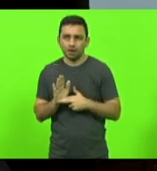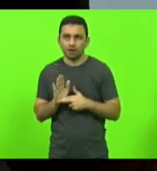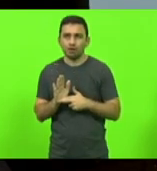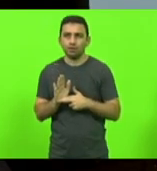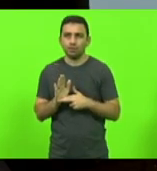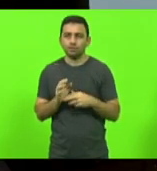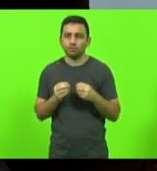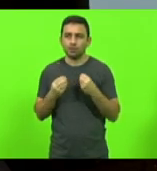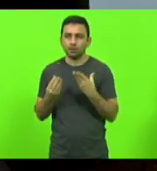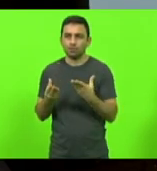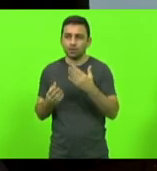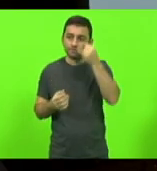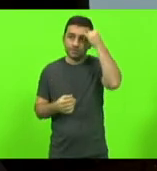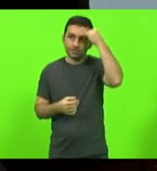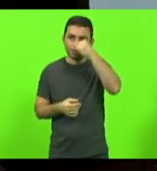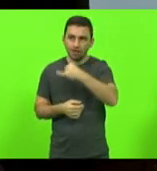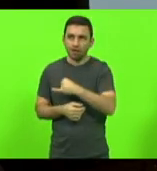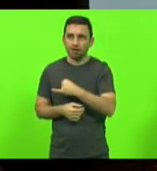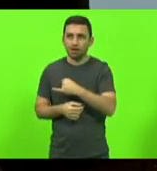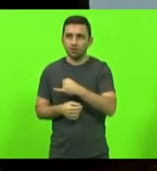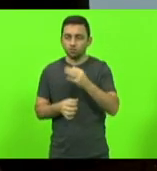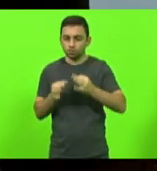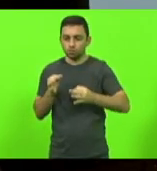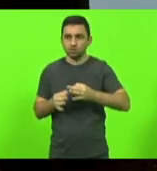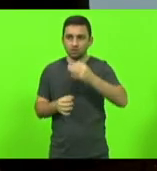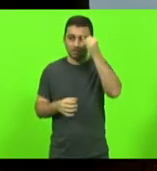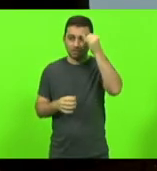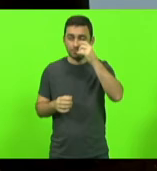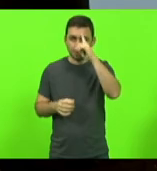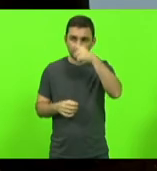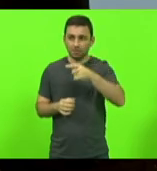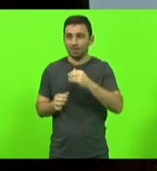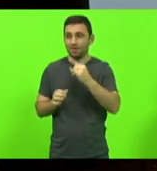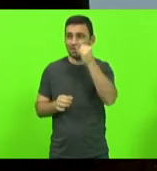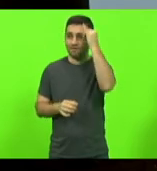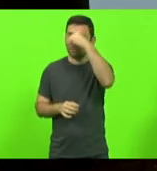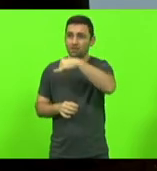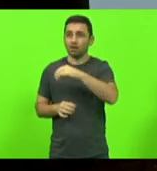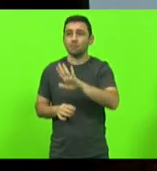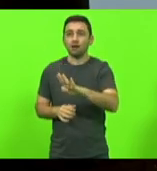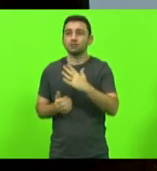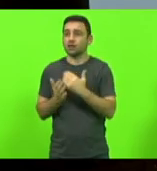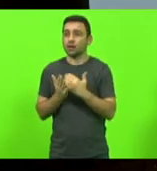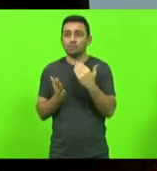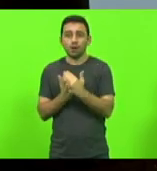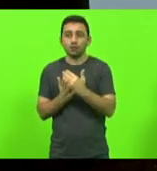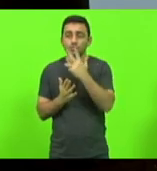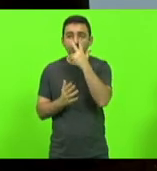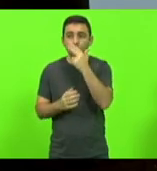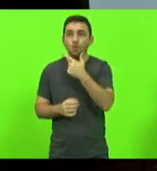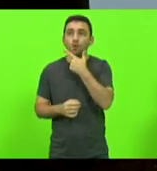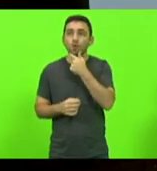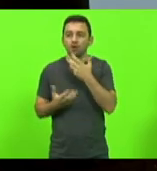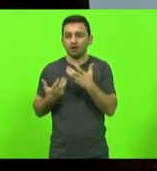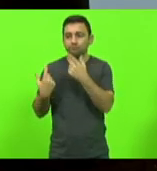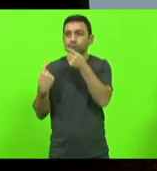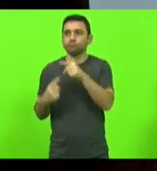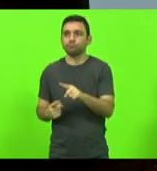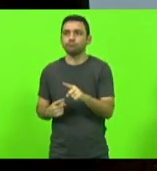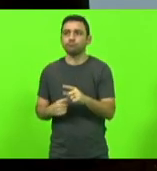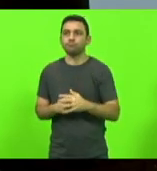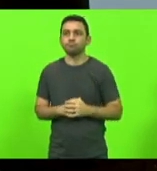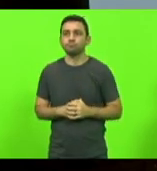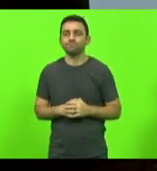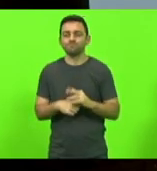inibir, ela acaba sendo mais um motivo de violência. O